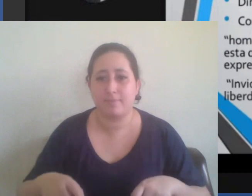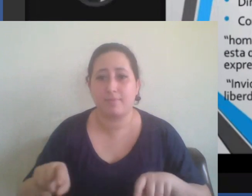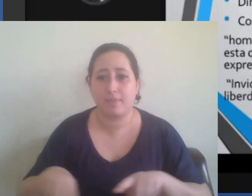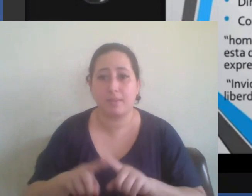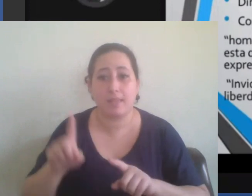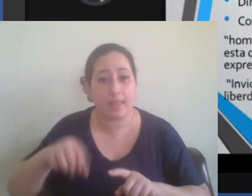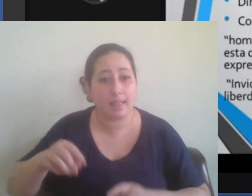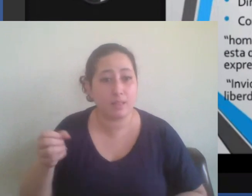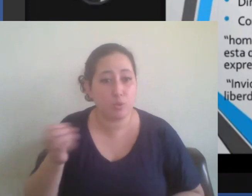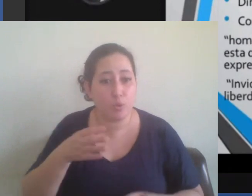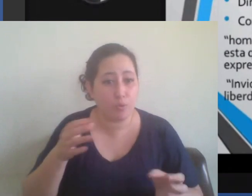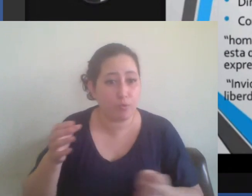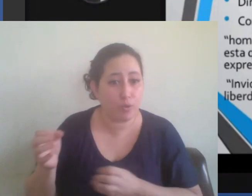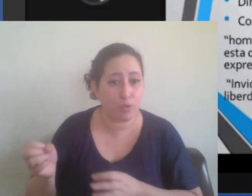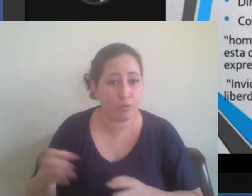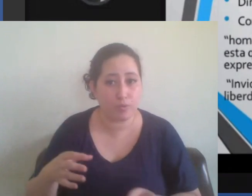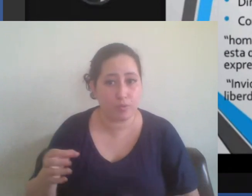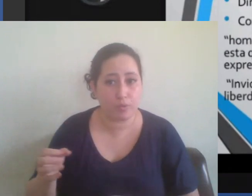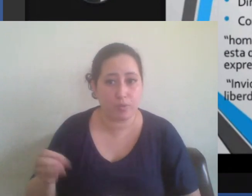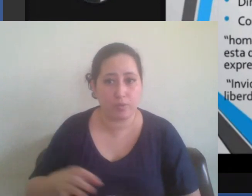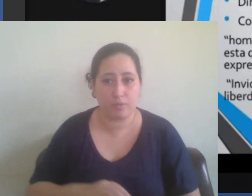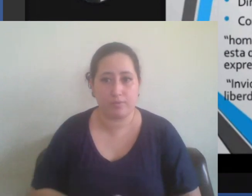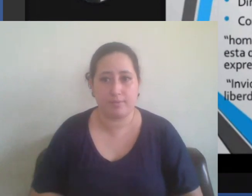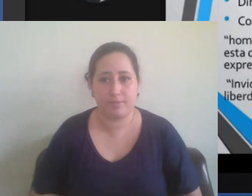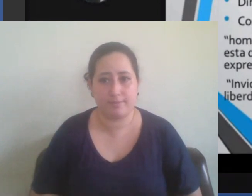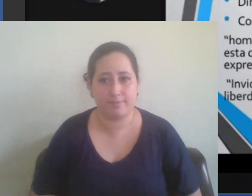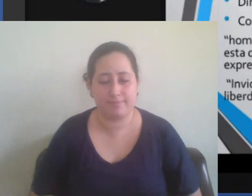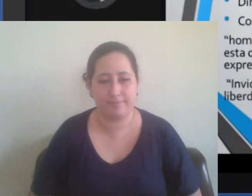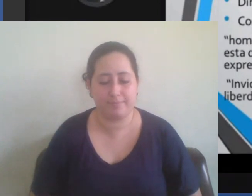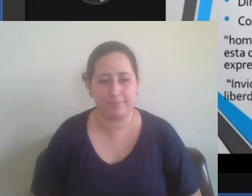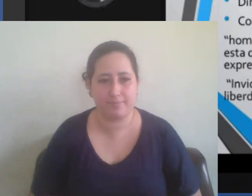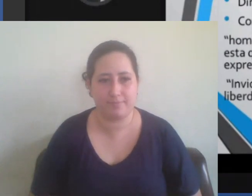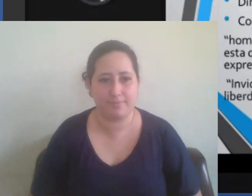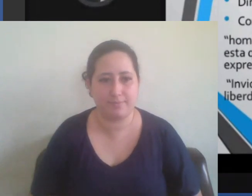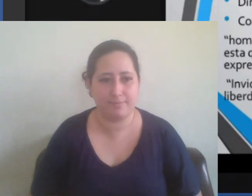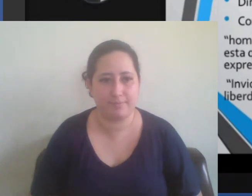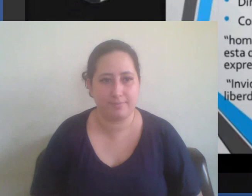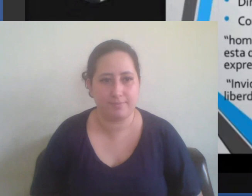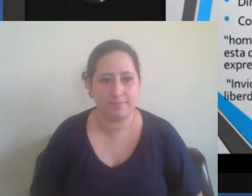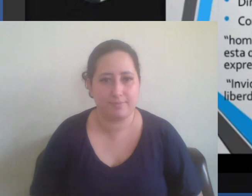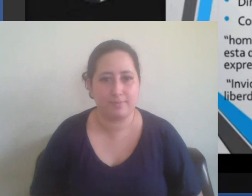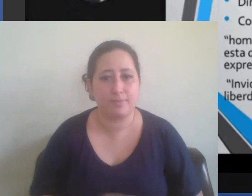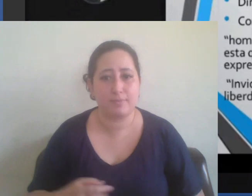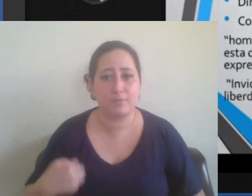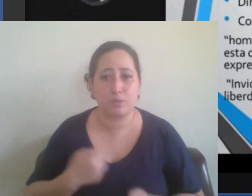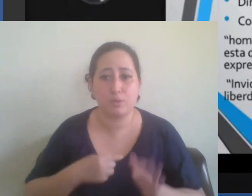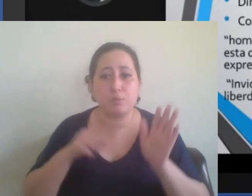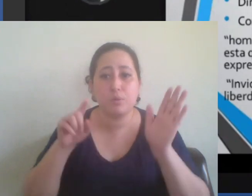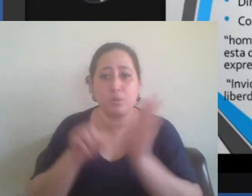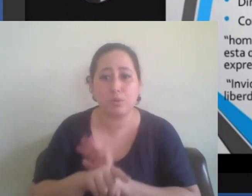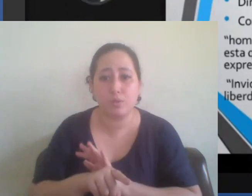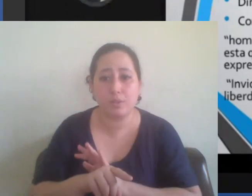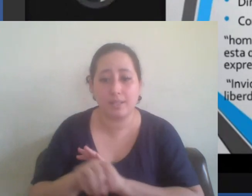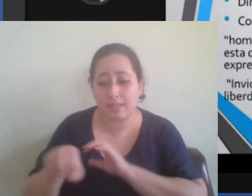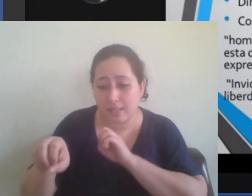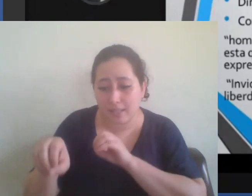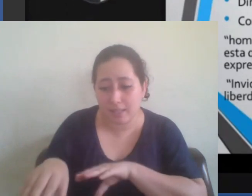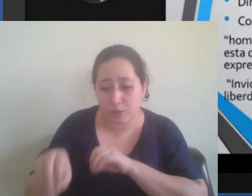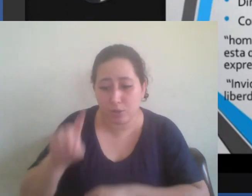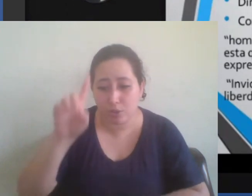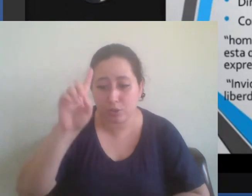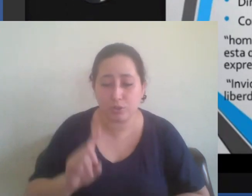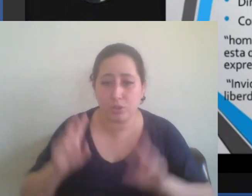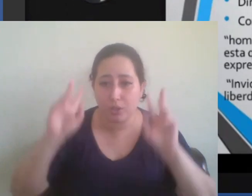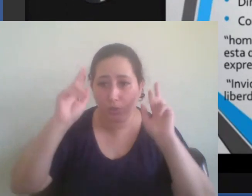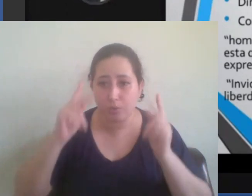e aí eu acho que não há dúvida nenhuma quando perguntamos educação em direitos